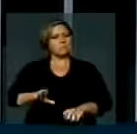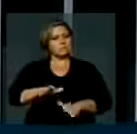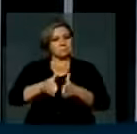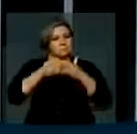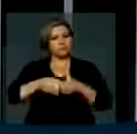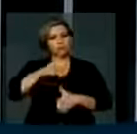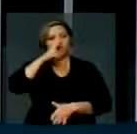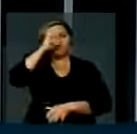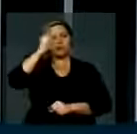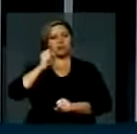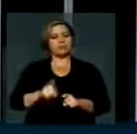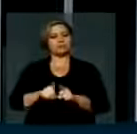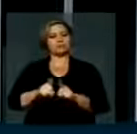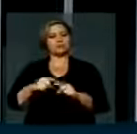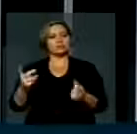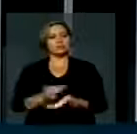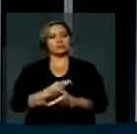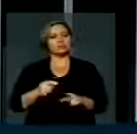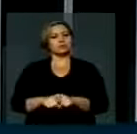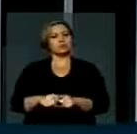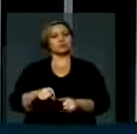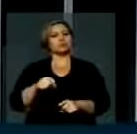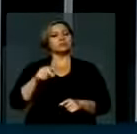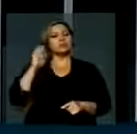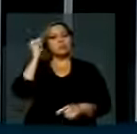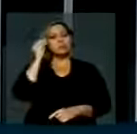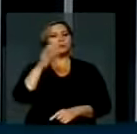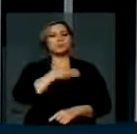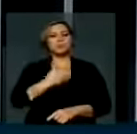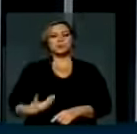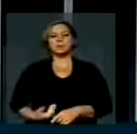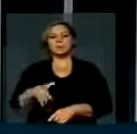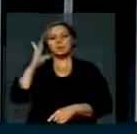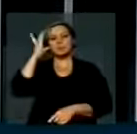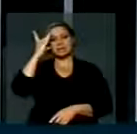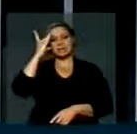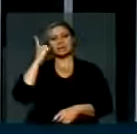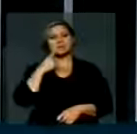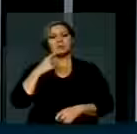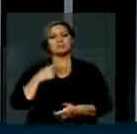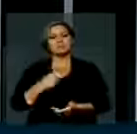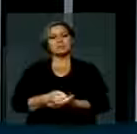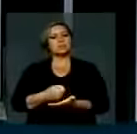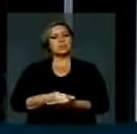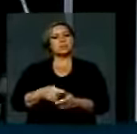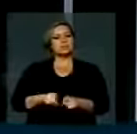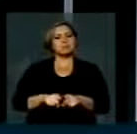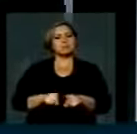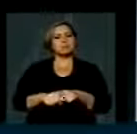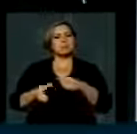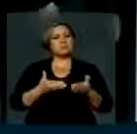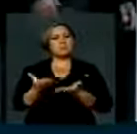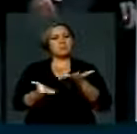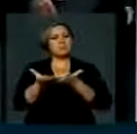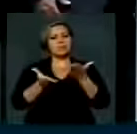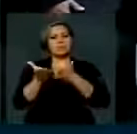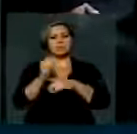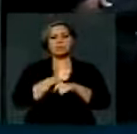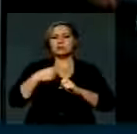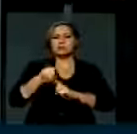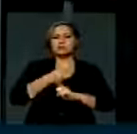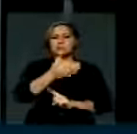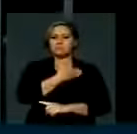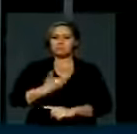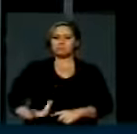frente à inanição e incompetência do governo da presidente Dilma para prestar com o mínimo de qualidade os serviços